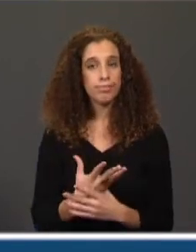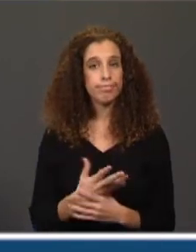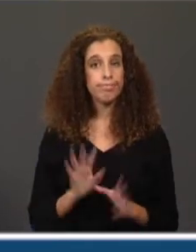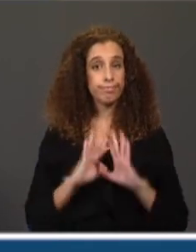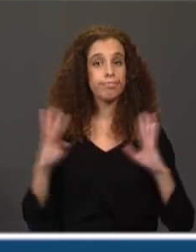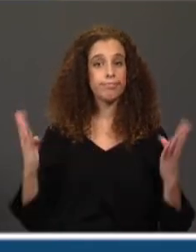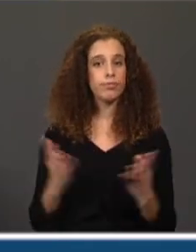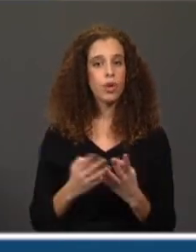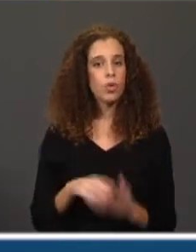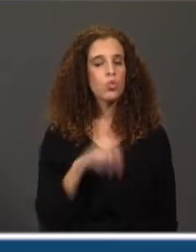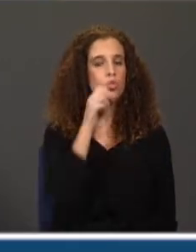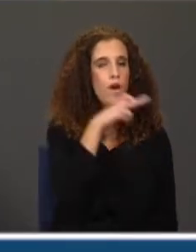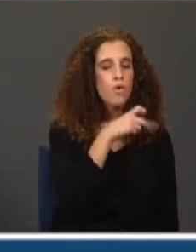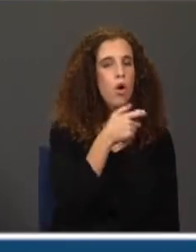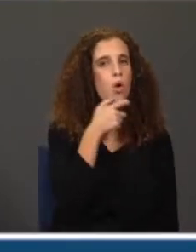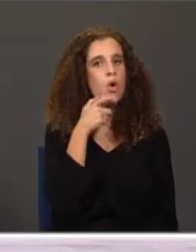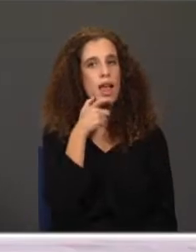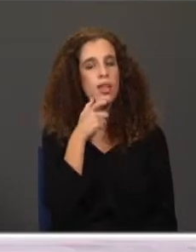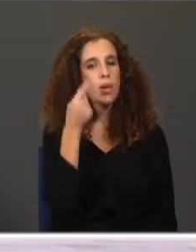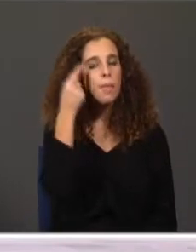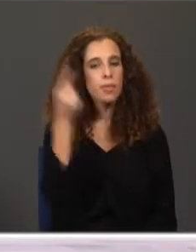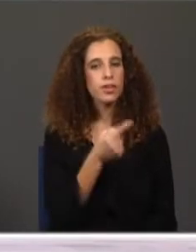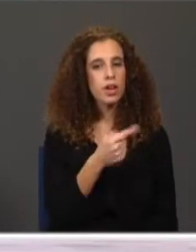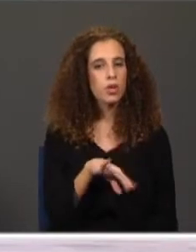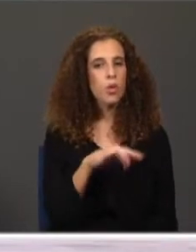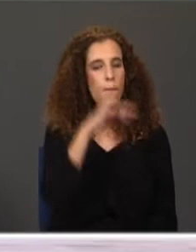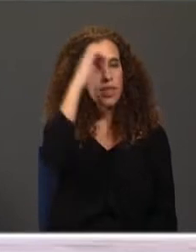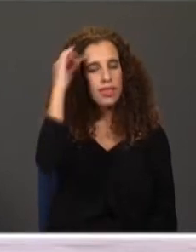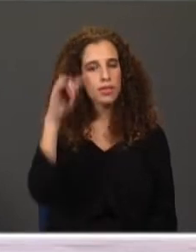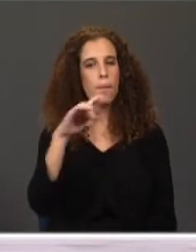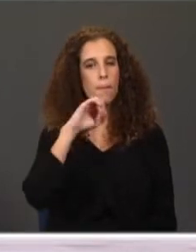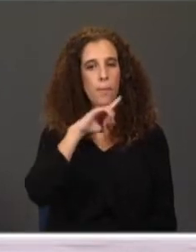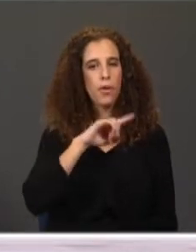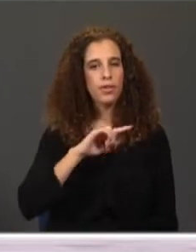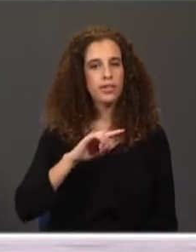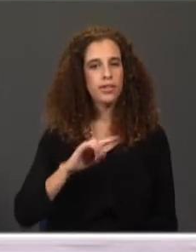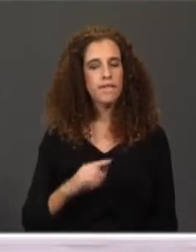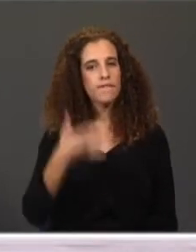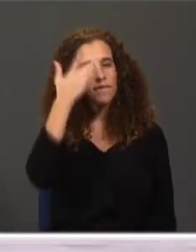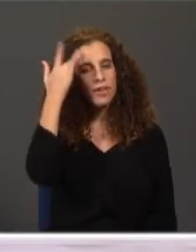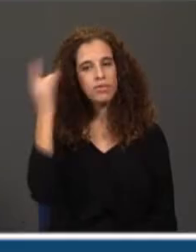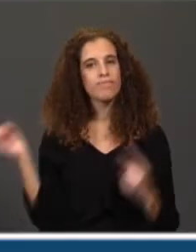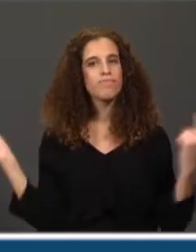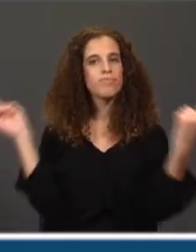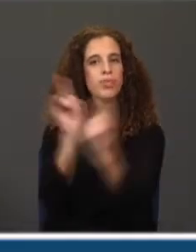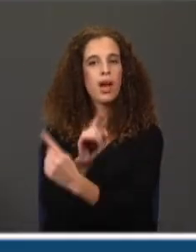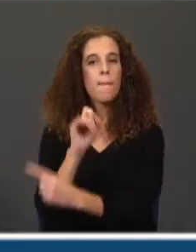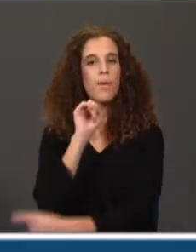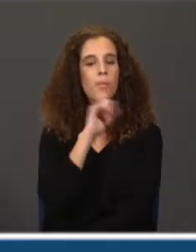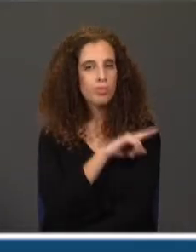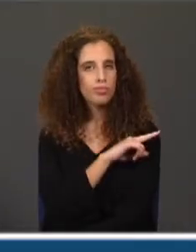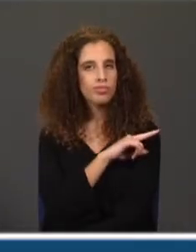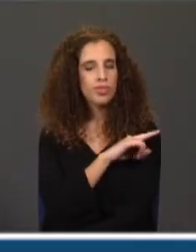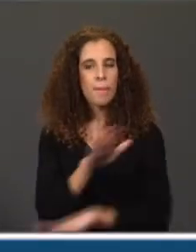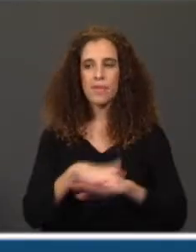o que este avô e este neto nos mostram é que uma dificuldade pode facilmente converter-se numa oportunidade. Numa oportunidade para